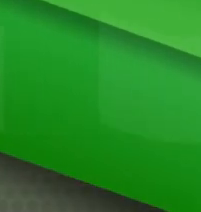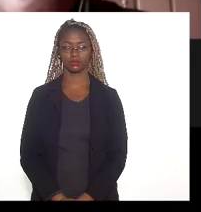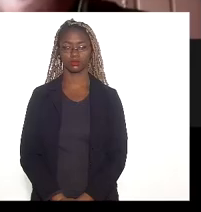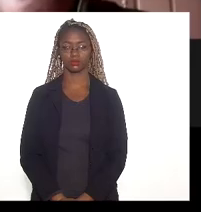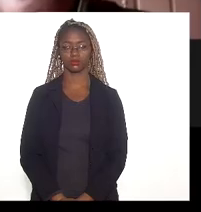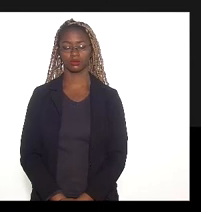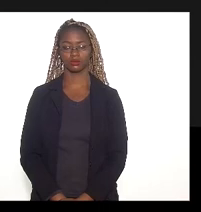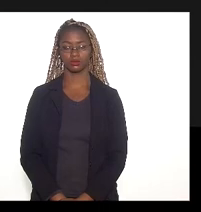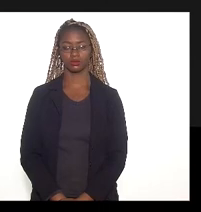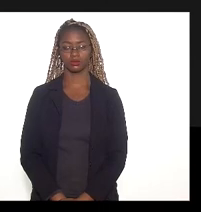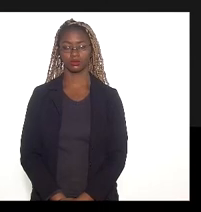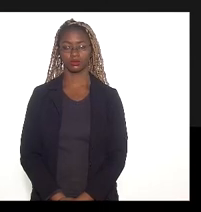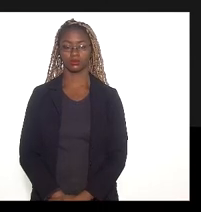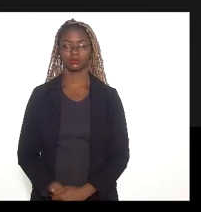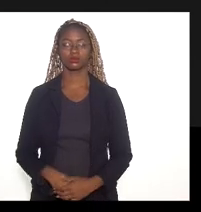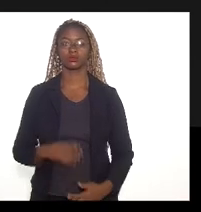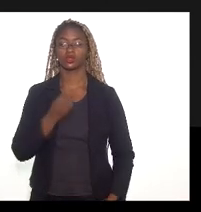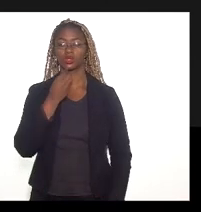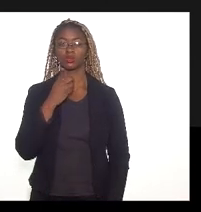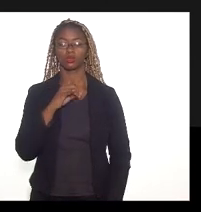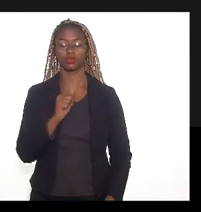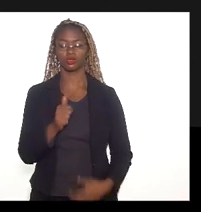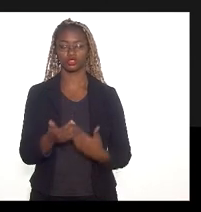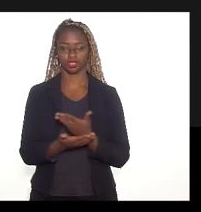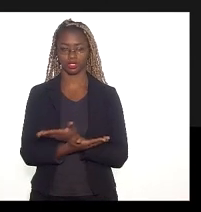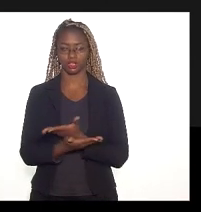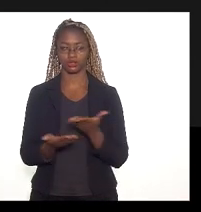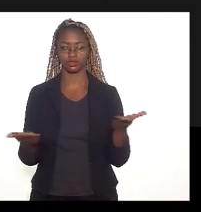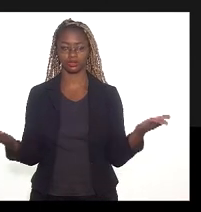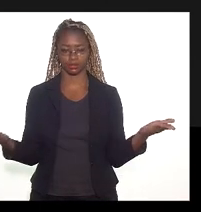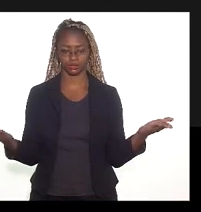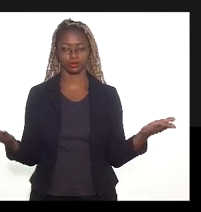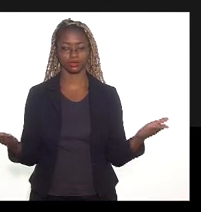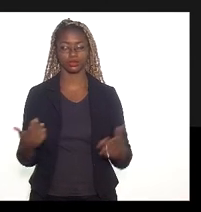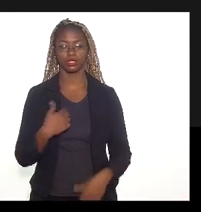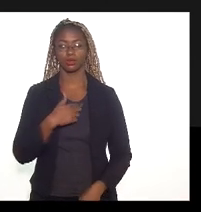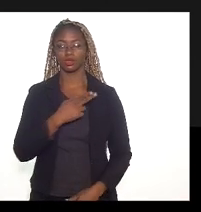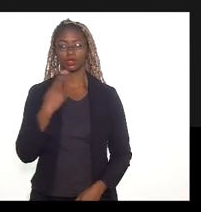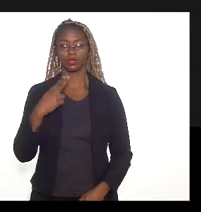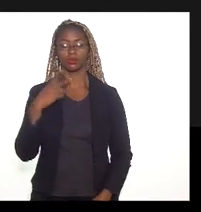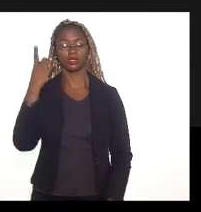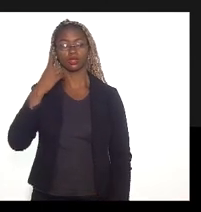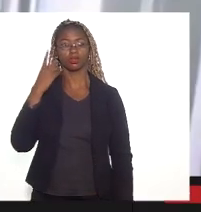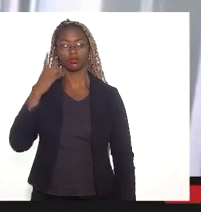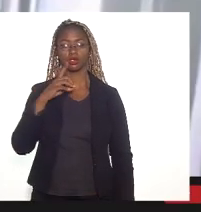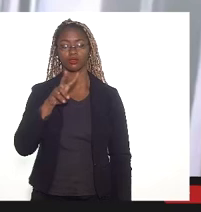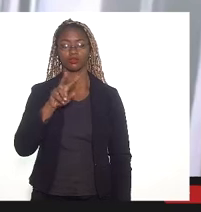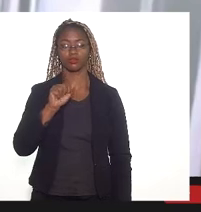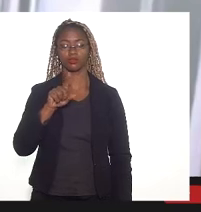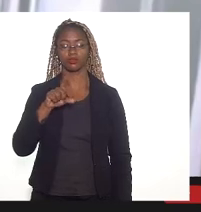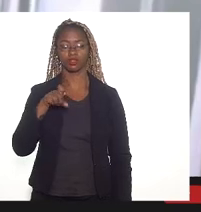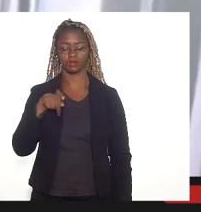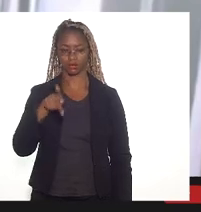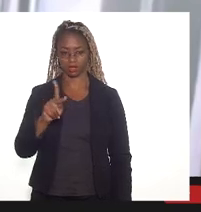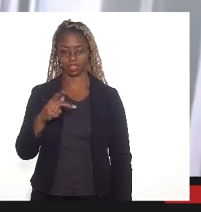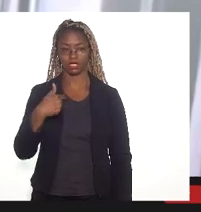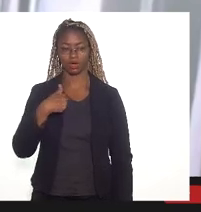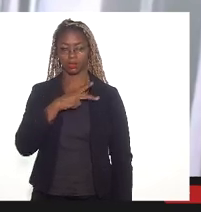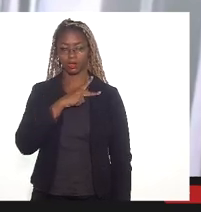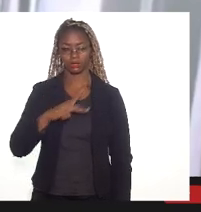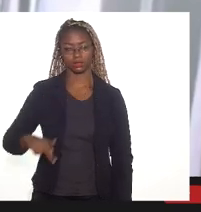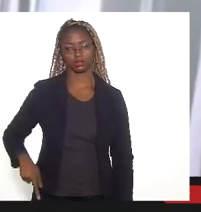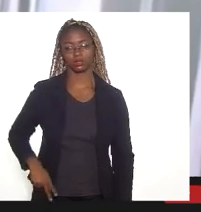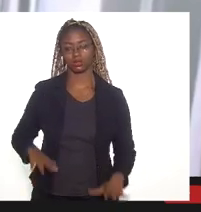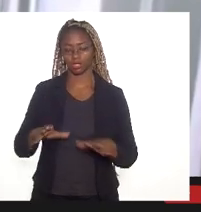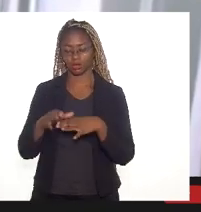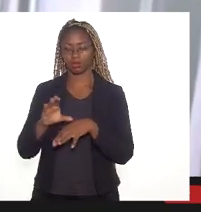Eu quero dar bom dia a todas e todos. sou o deputado Valdeque Carneiro, presido a comissão para